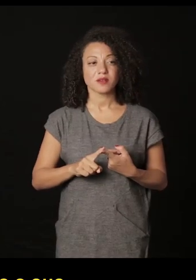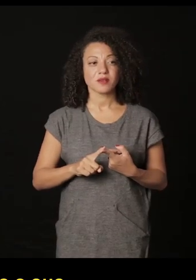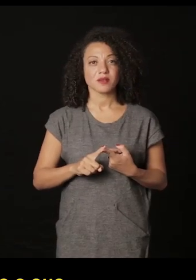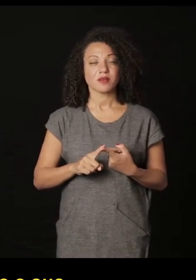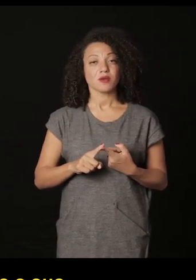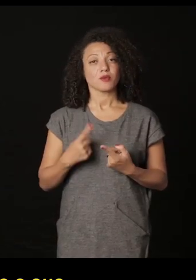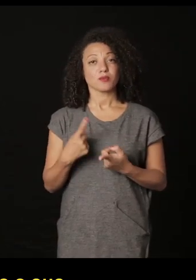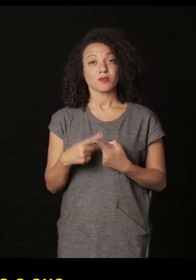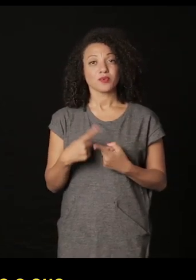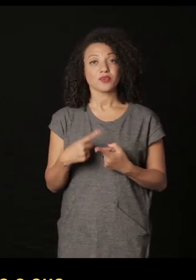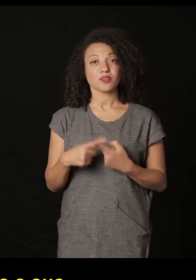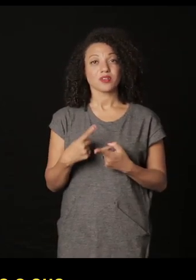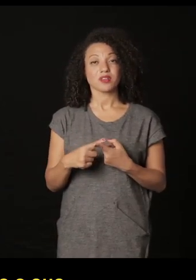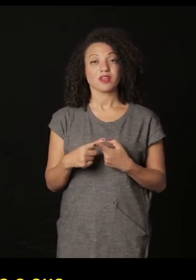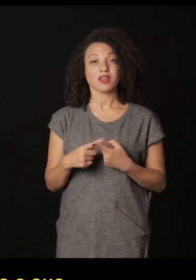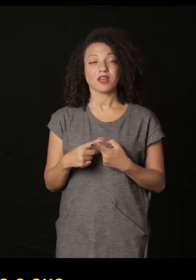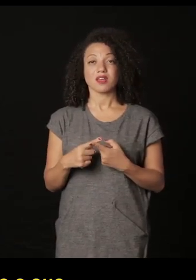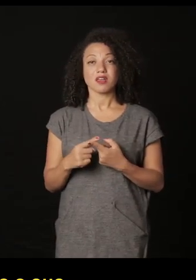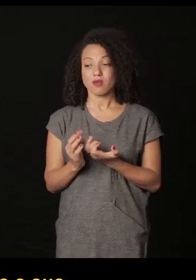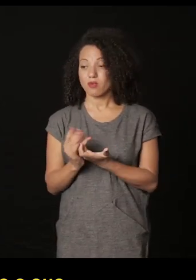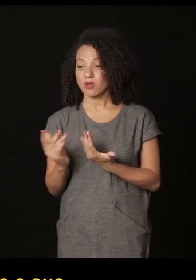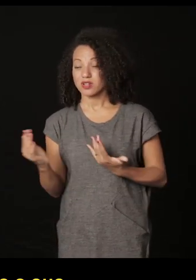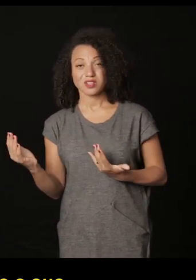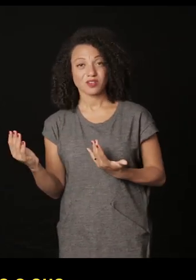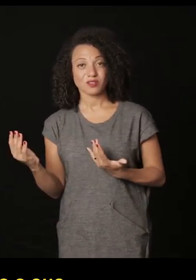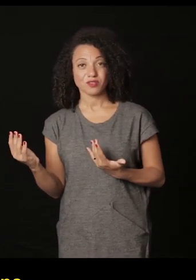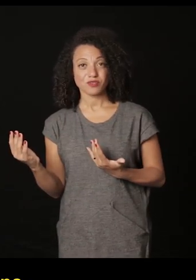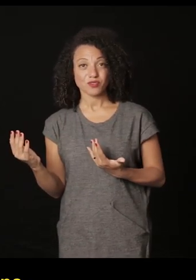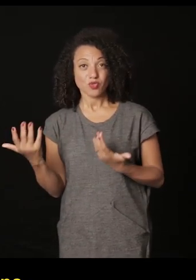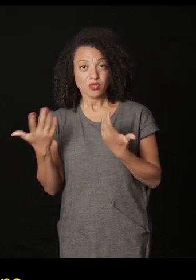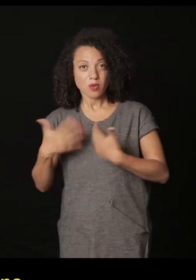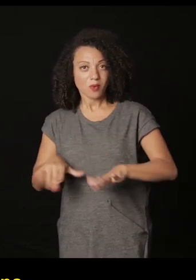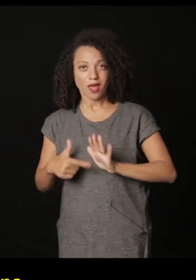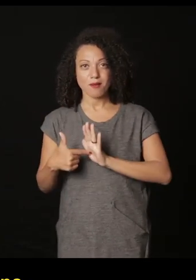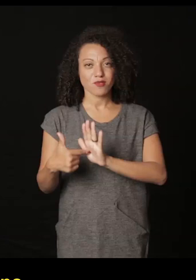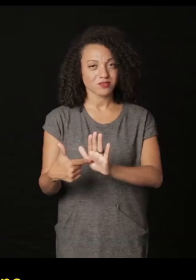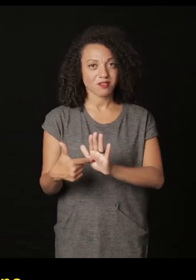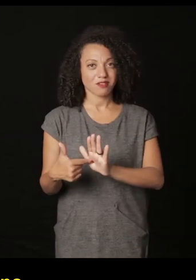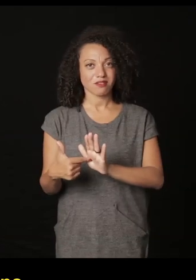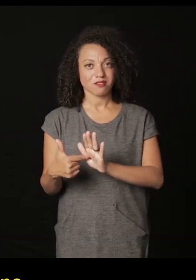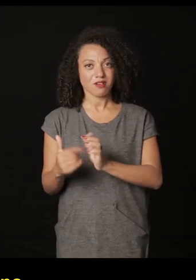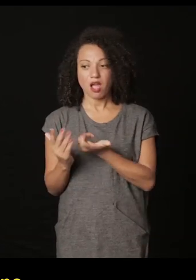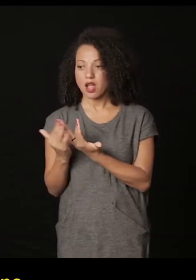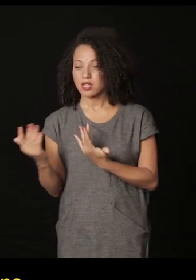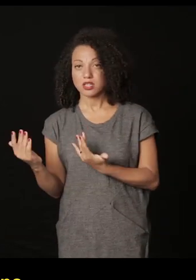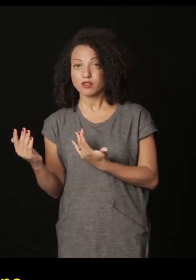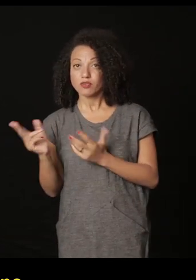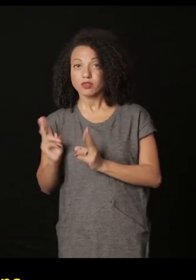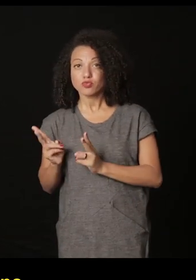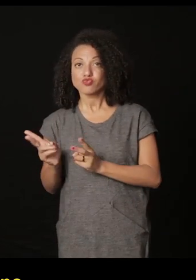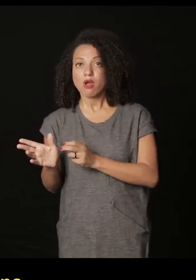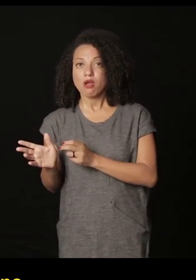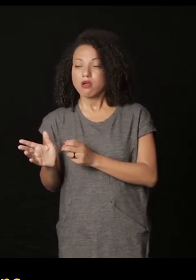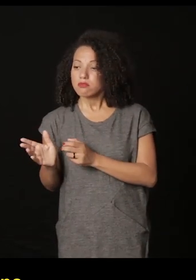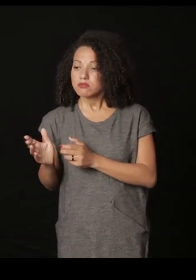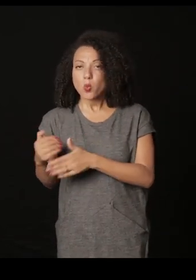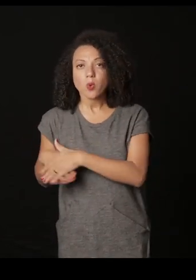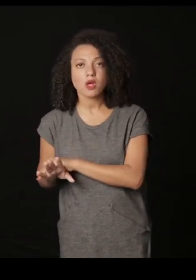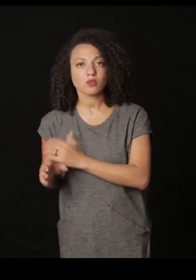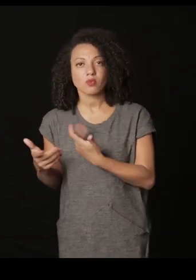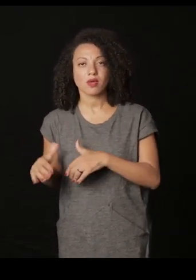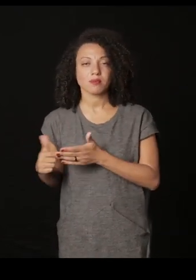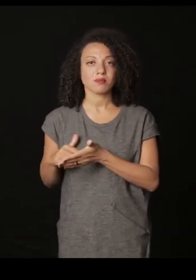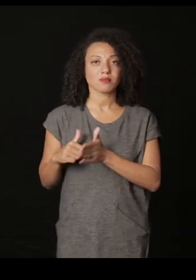hora em que o arquivo drena a sua possibilidade de trabalhar porque ele não quer vir à tona ele não quer se mostrar